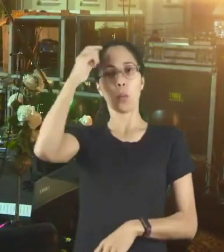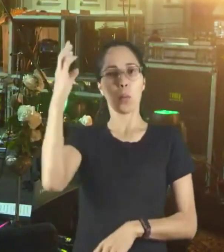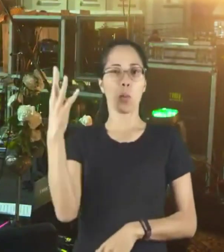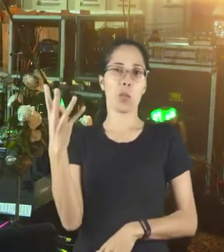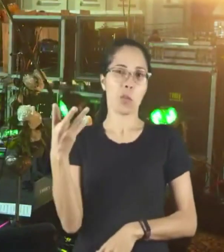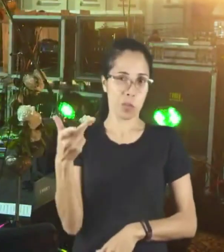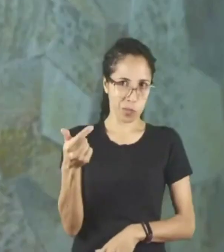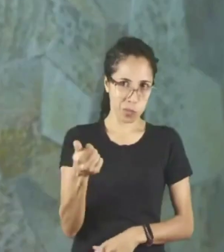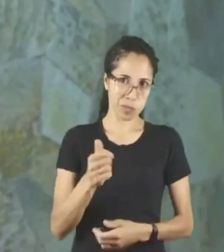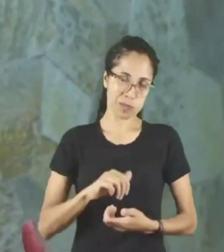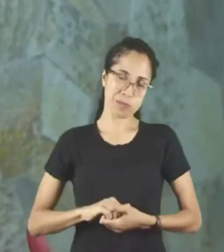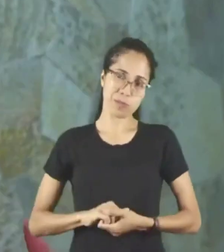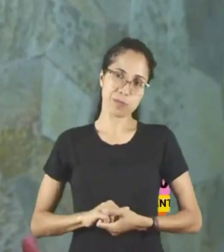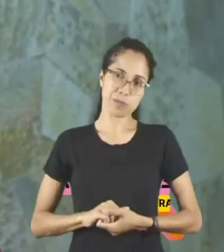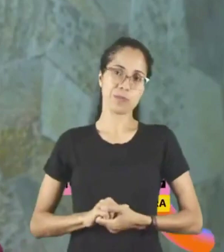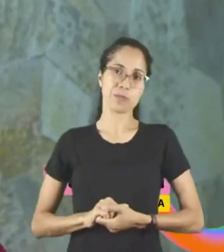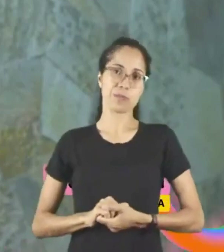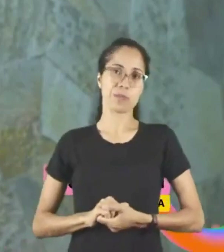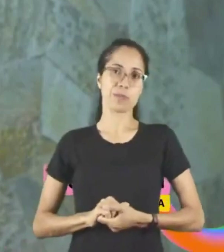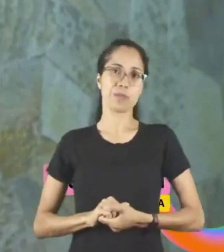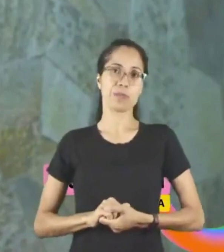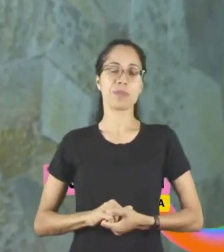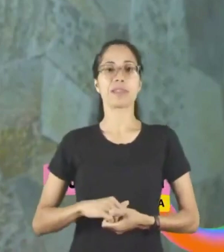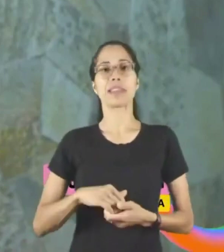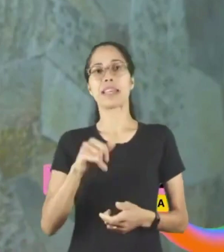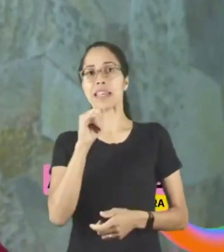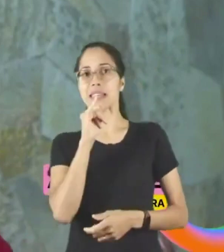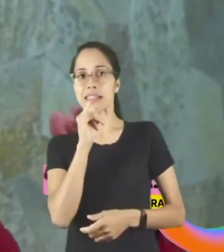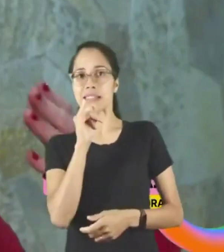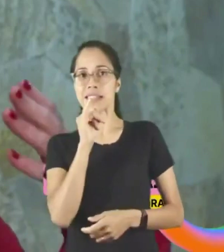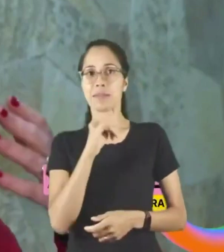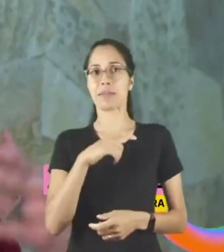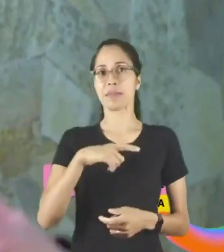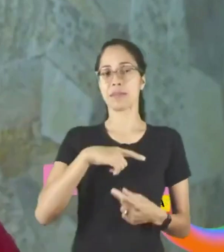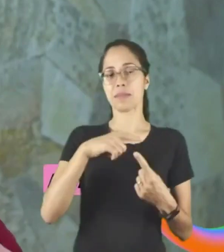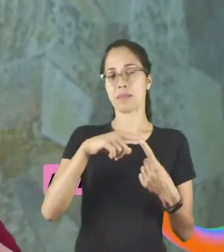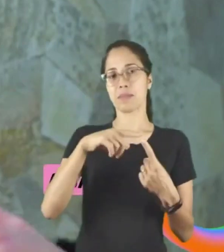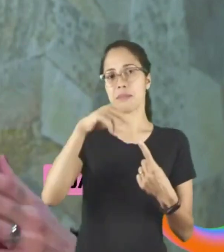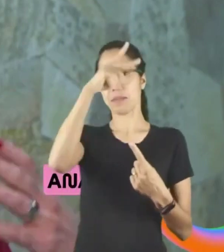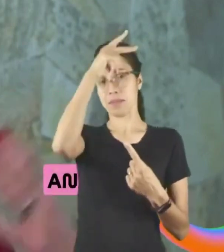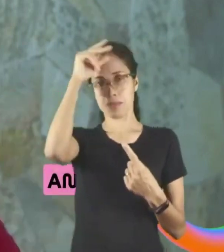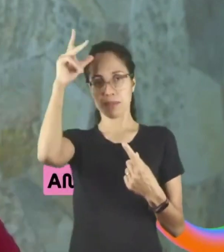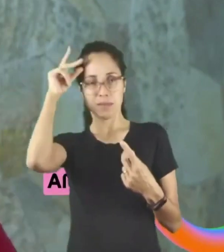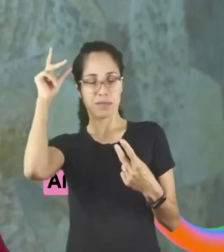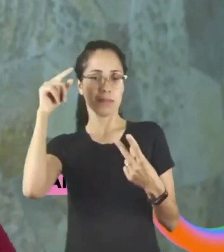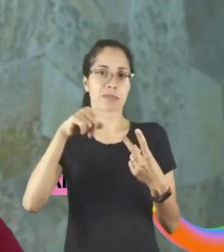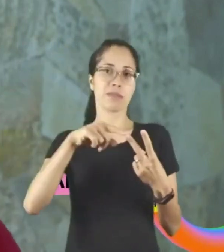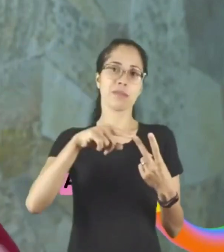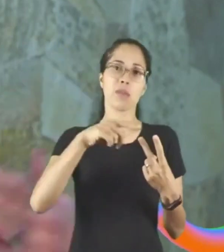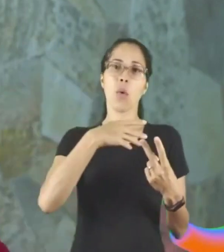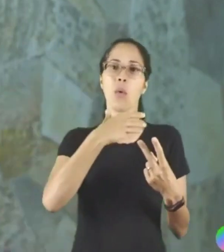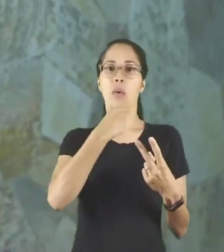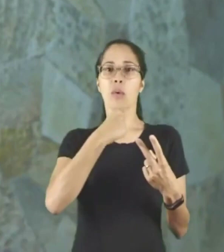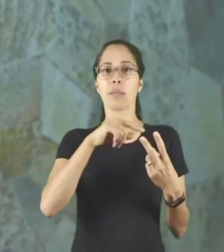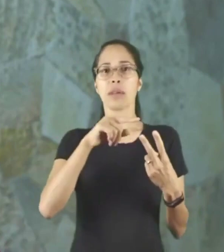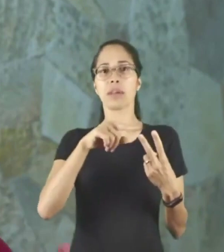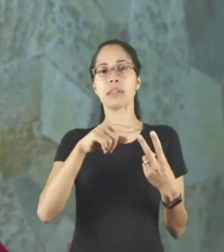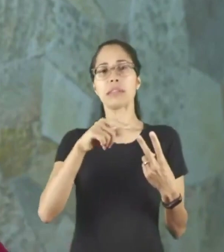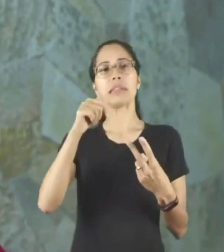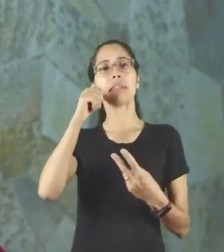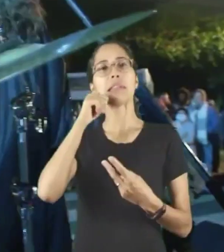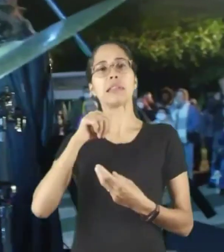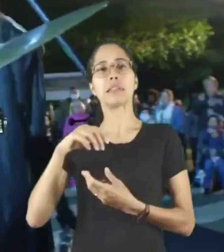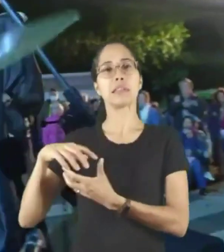Quando você põe o prefeito, a pessoa em situação de rua, a senhora de 80 anos e uma criança